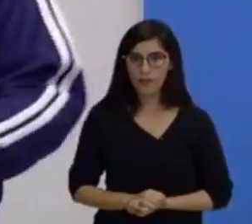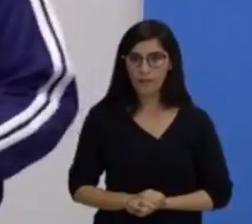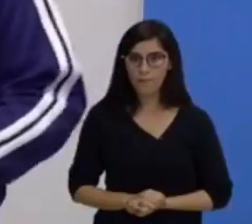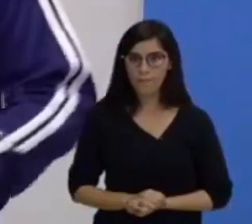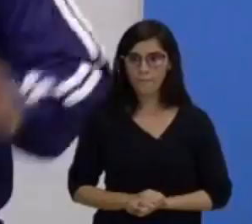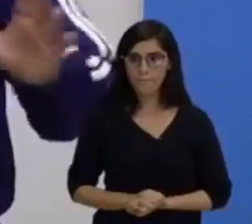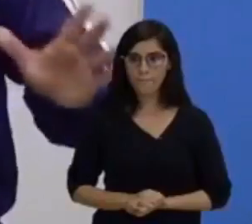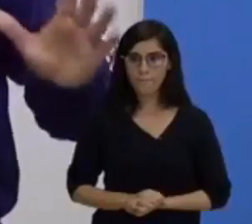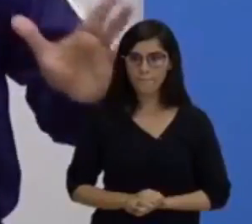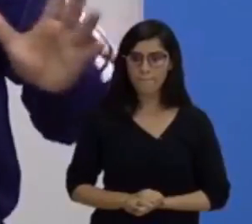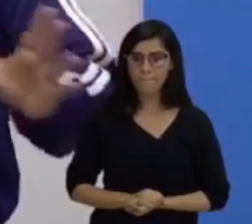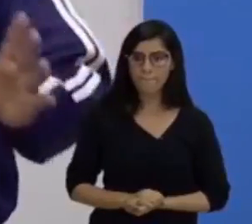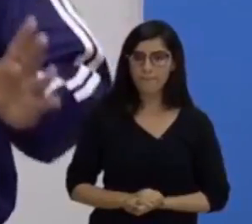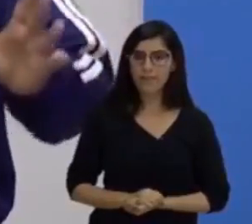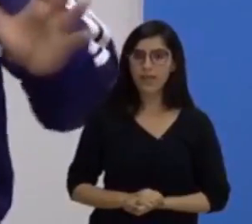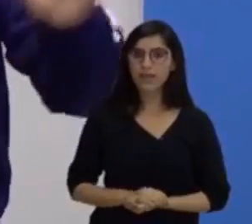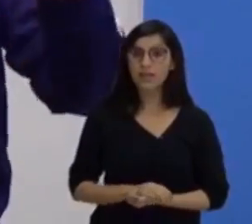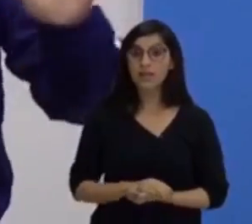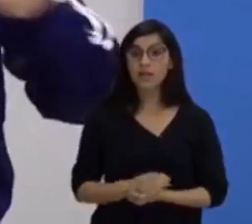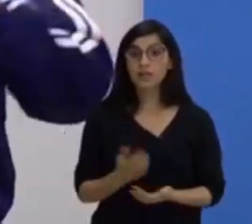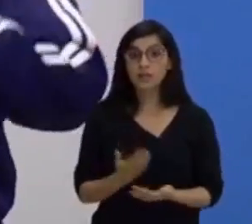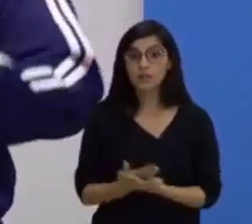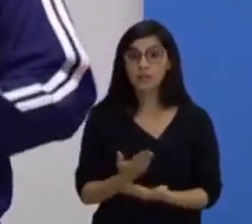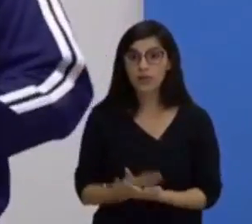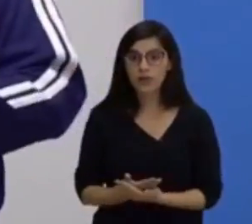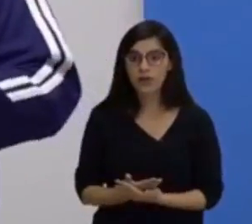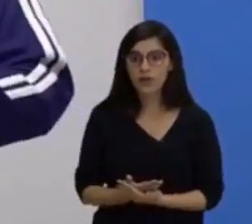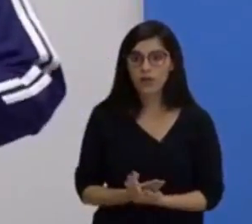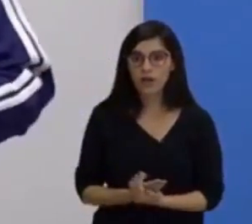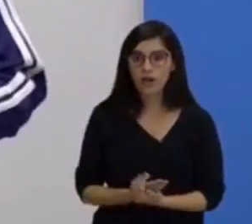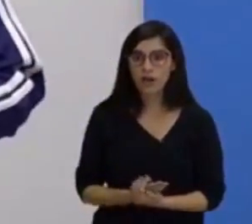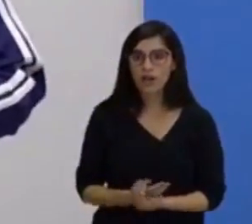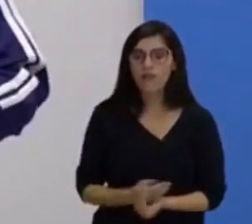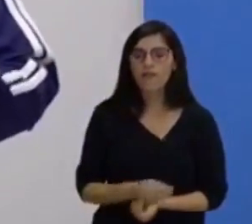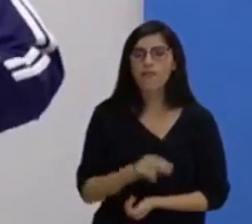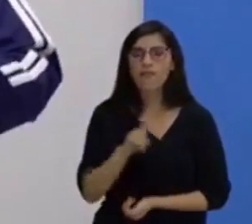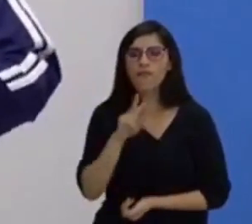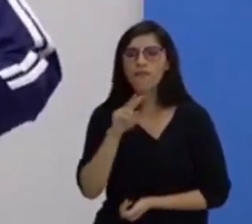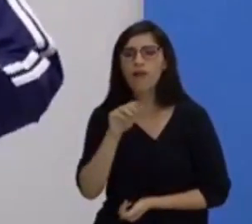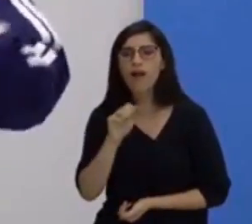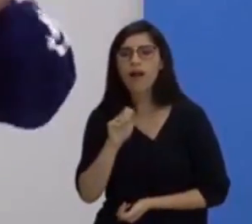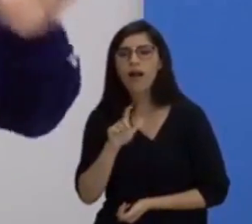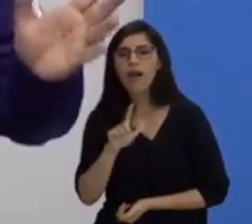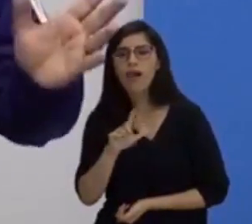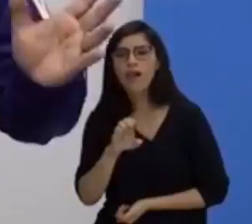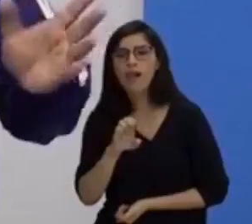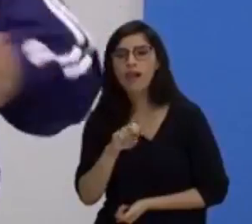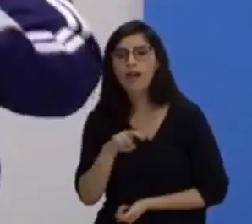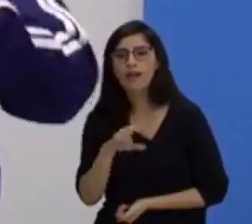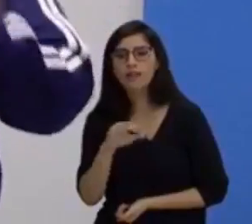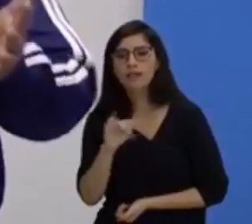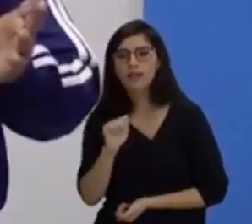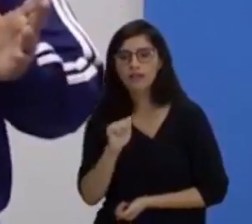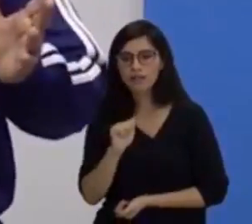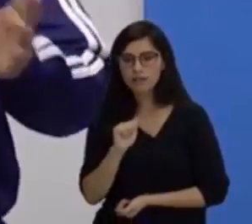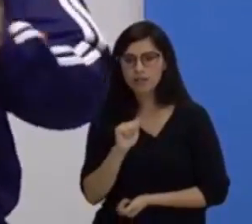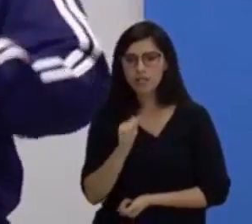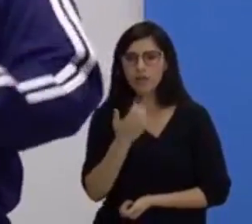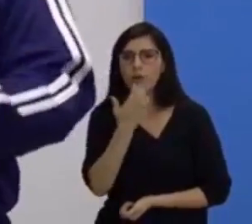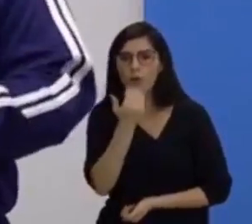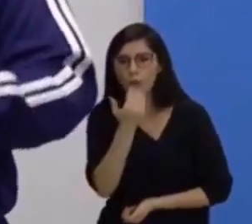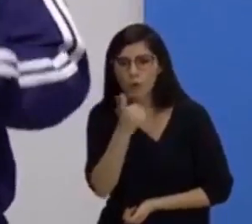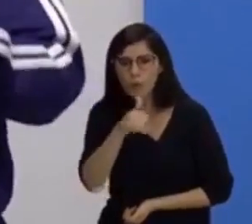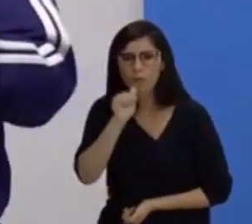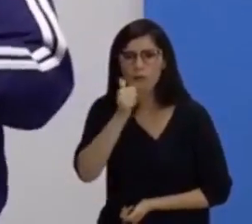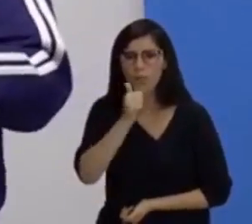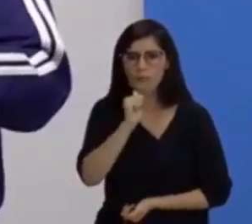Então, gente, chegamos para a nossa aula. Eu perguntei para vocês, valências físicas, isso se come? Isso se bebe? O que é isso? E eu